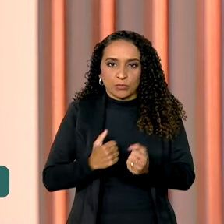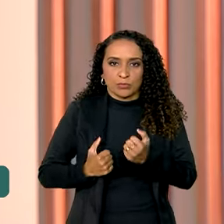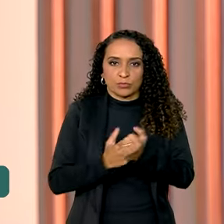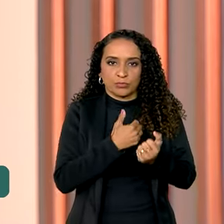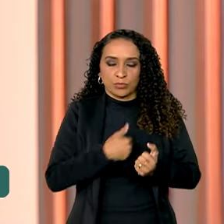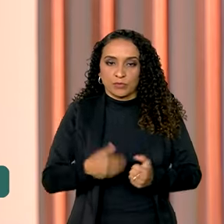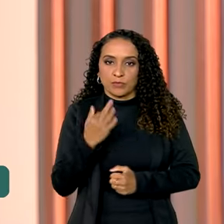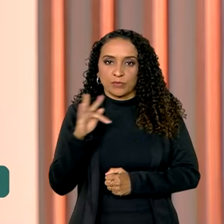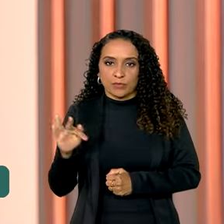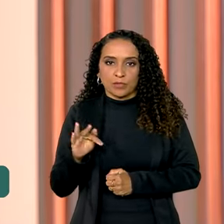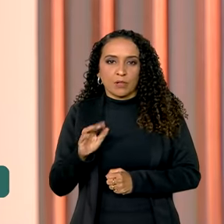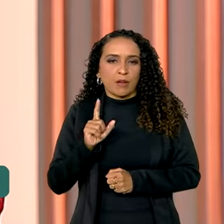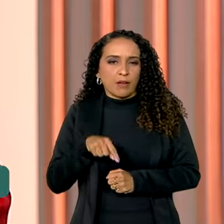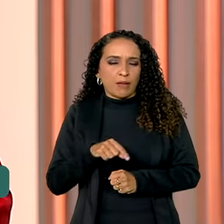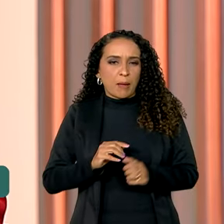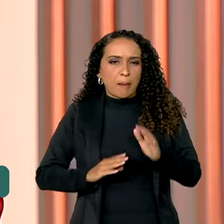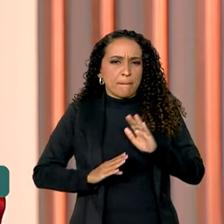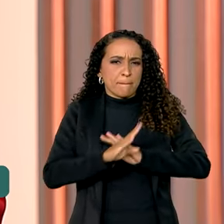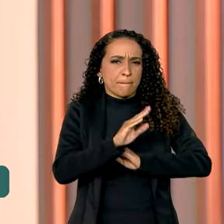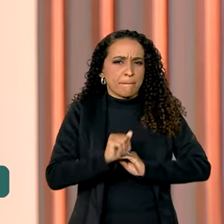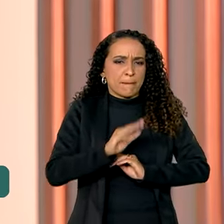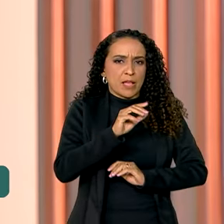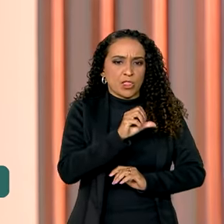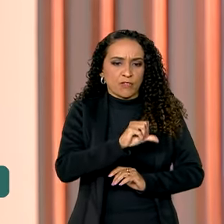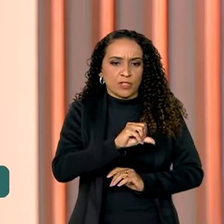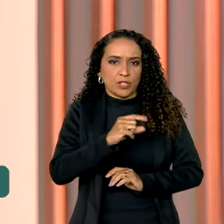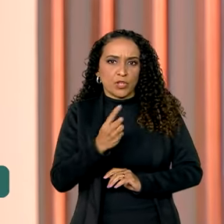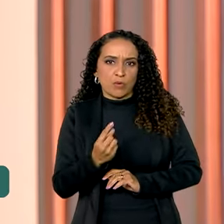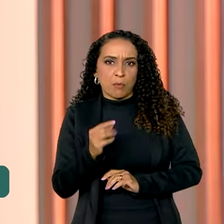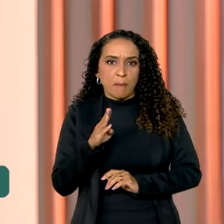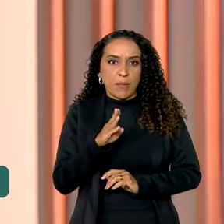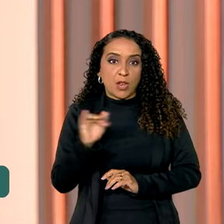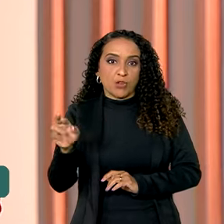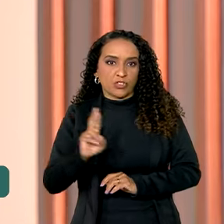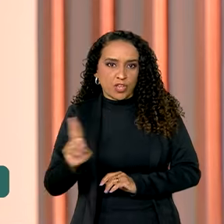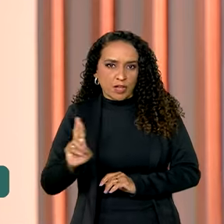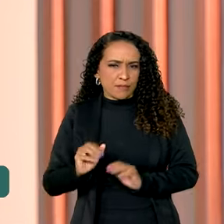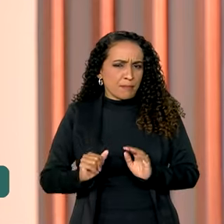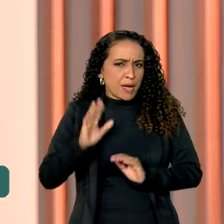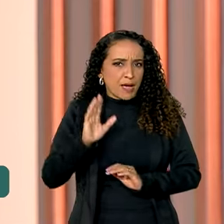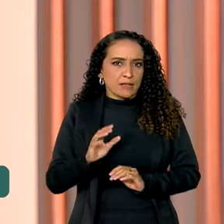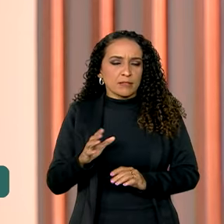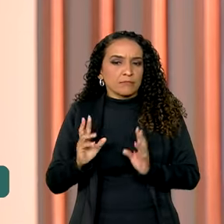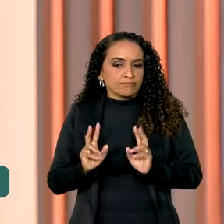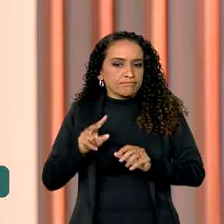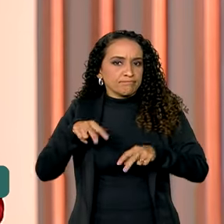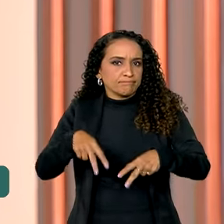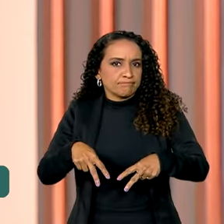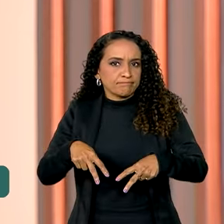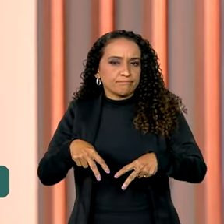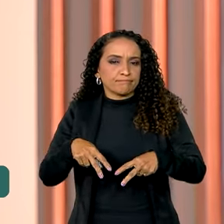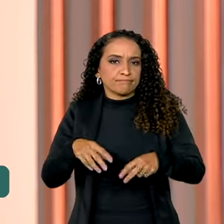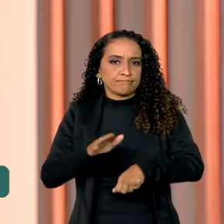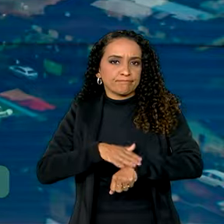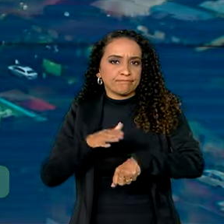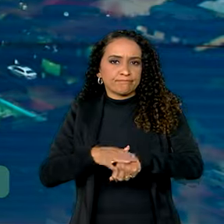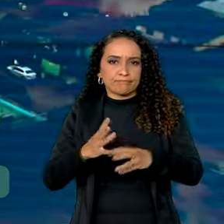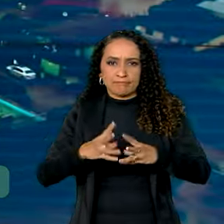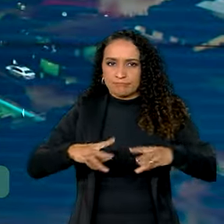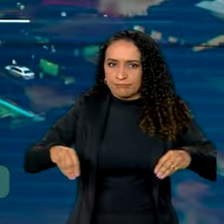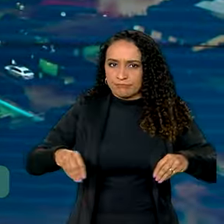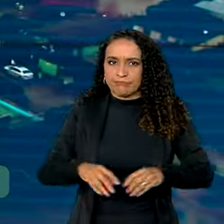apoio do governo federal chega a mais de 91 bilhões de reais para enfrentar a situação de calamidade.